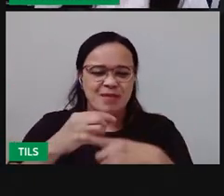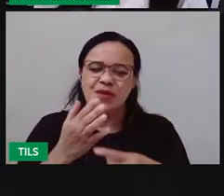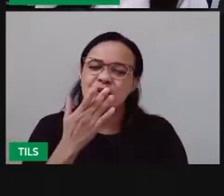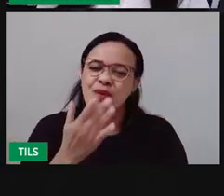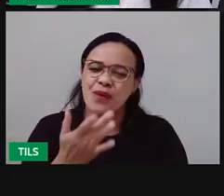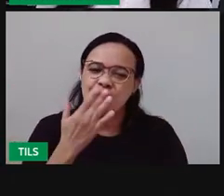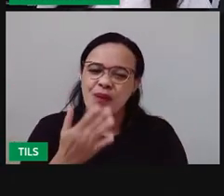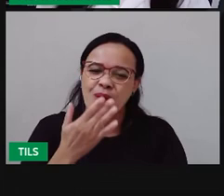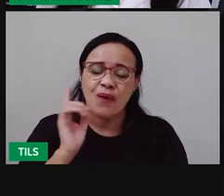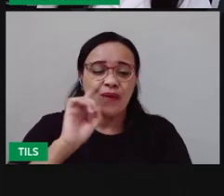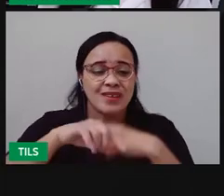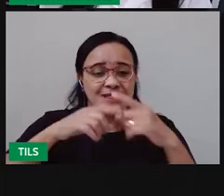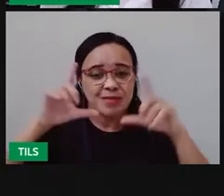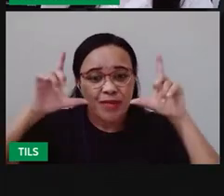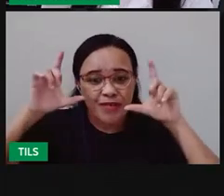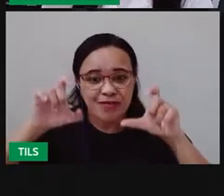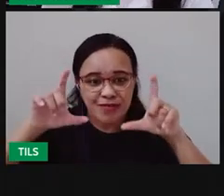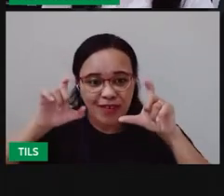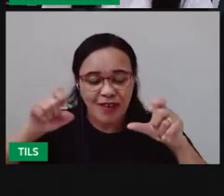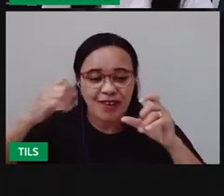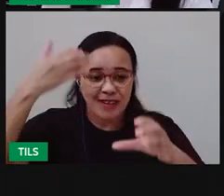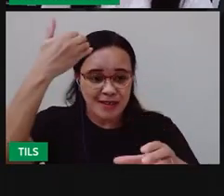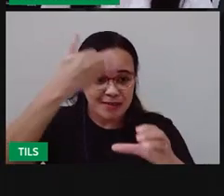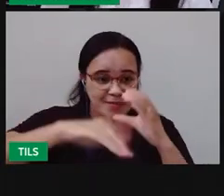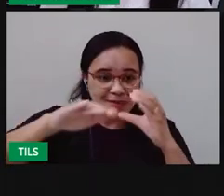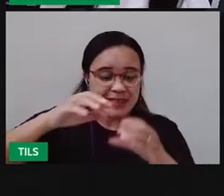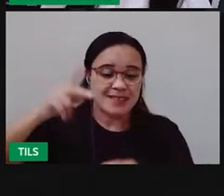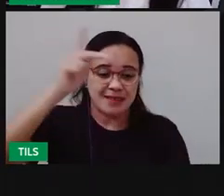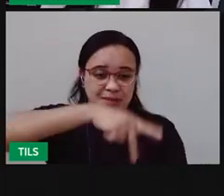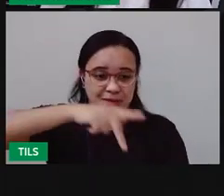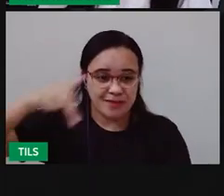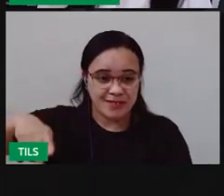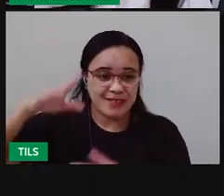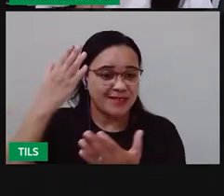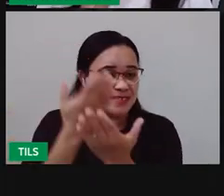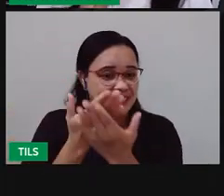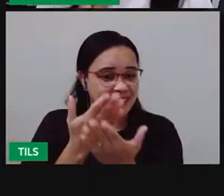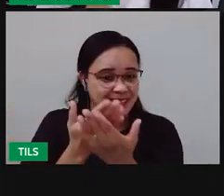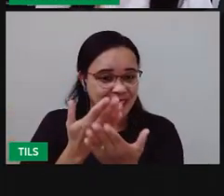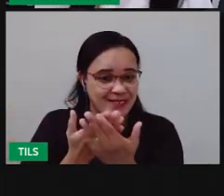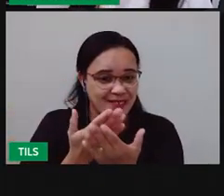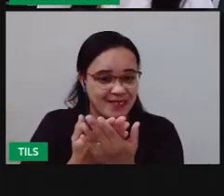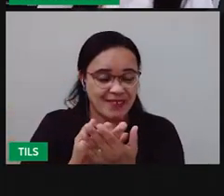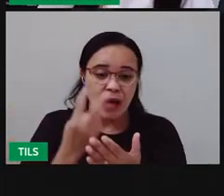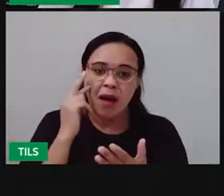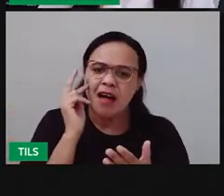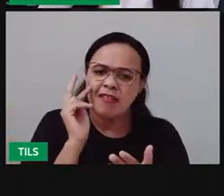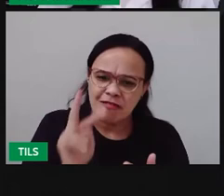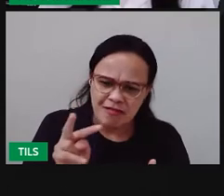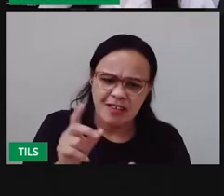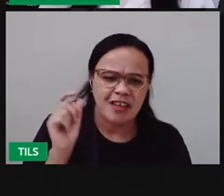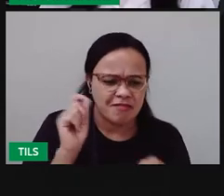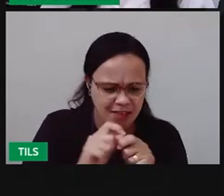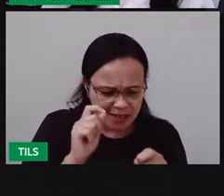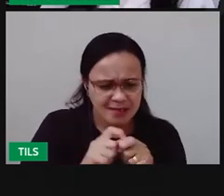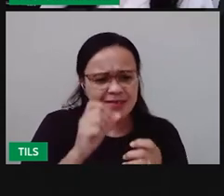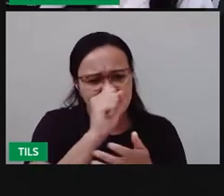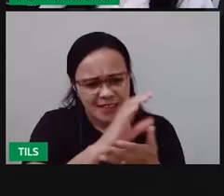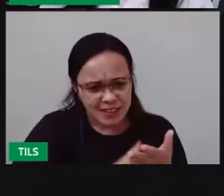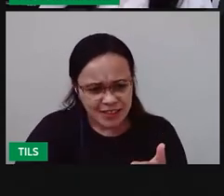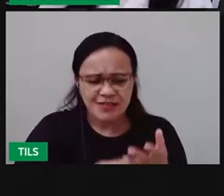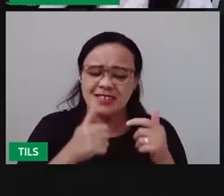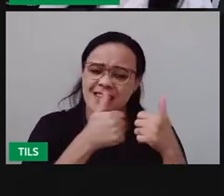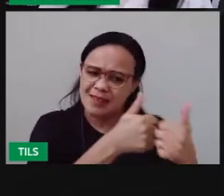foto e compartilhar com a professora da sua turma tá bom? para que ela saiba que você está conseguindo acompanhar